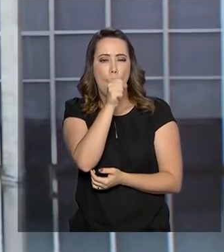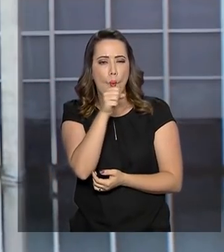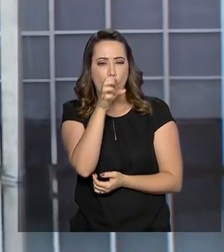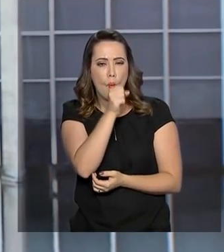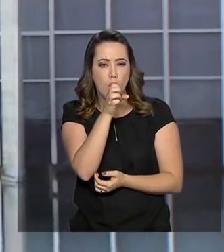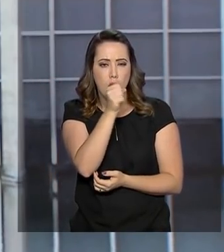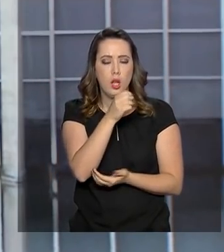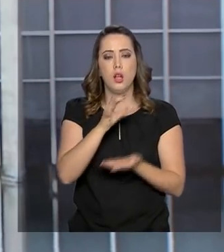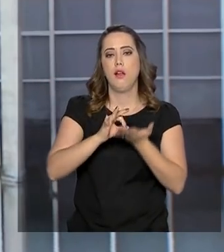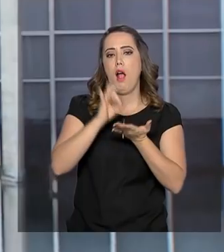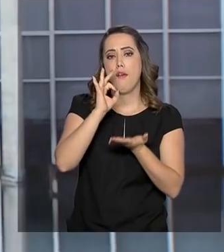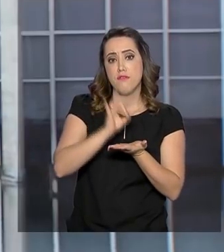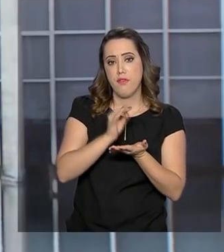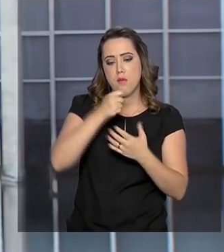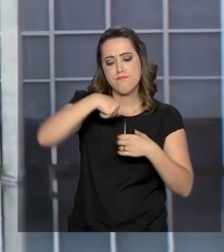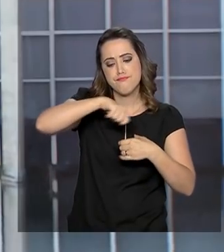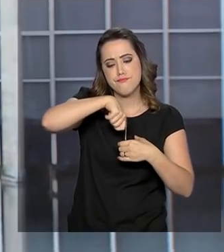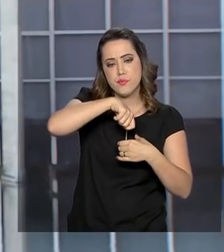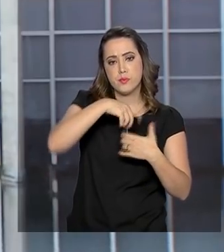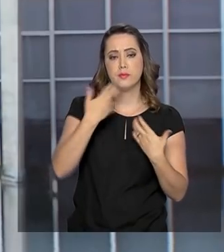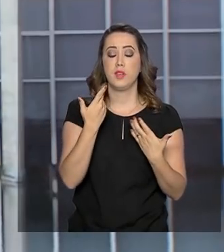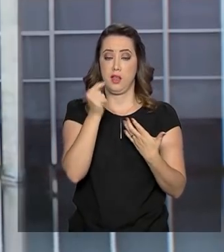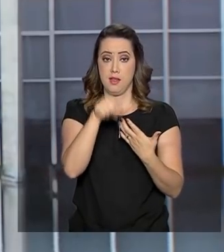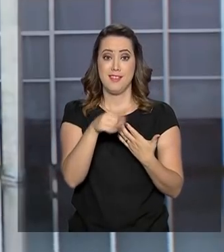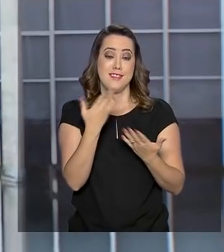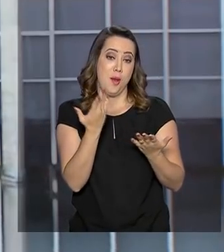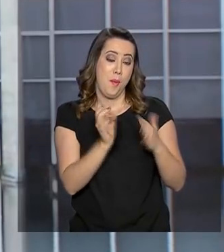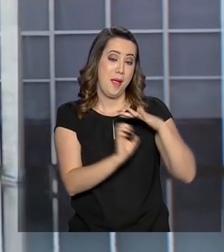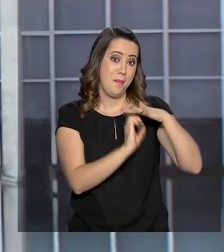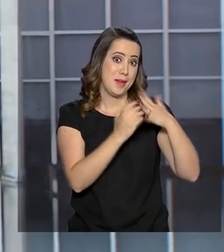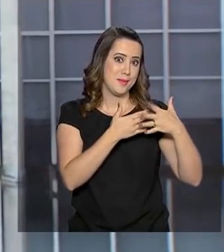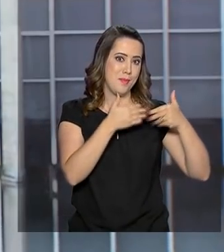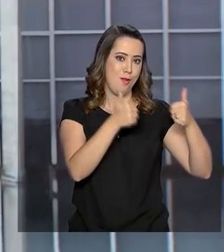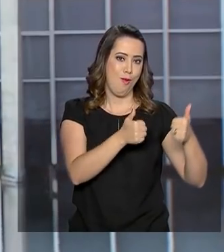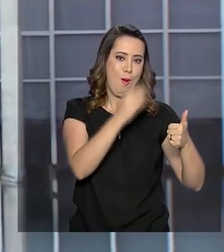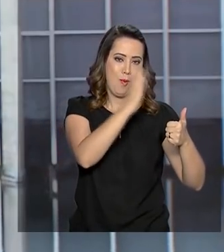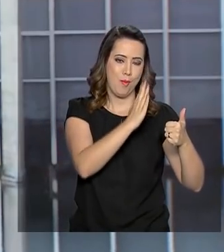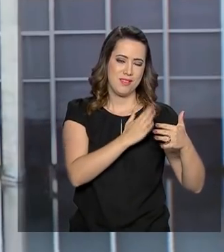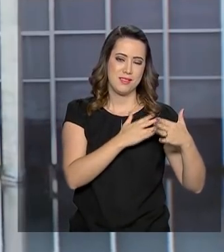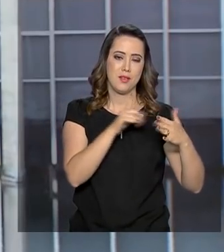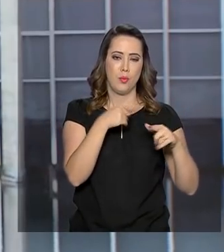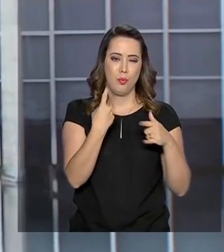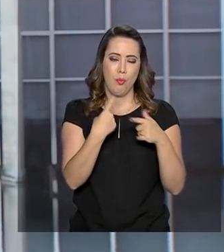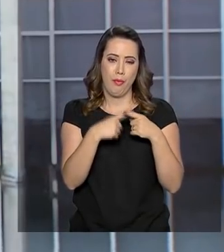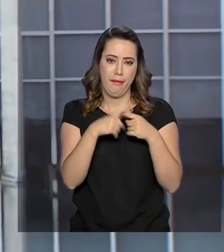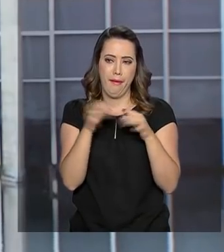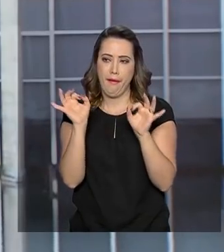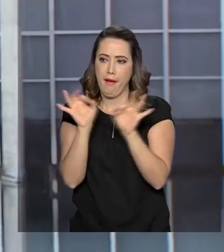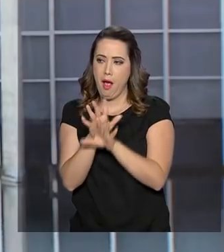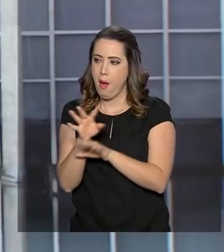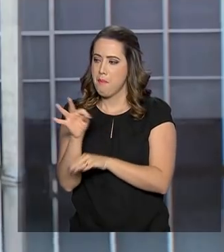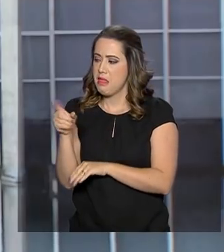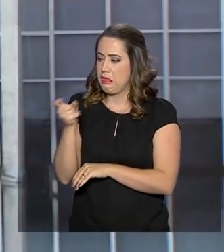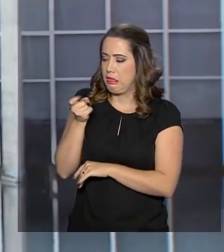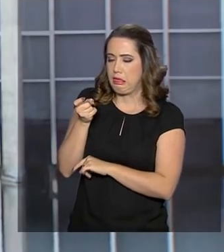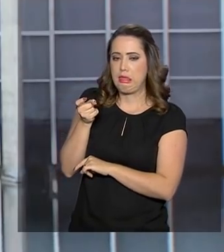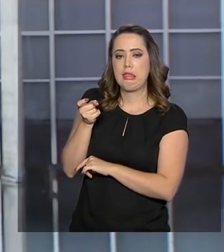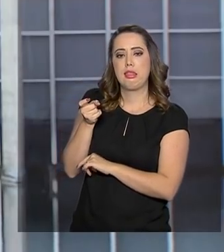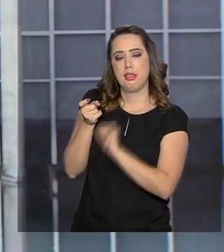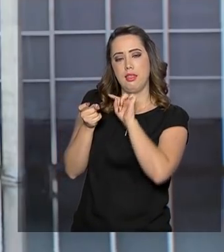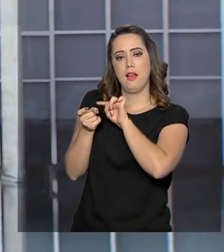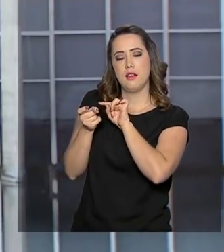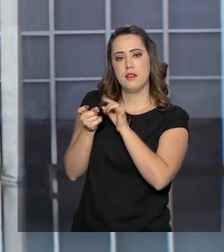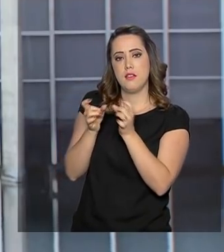as empresas brasileiras serão beneficiadas com a eliminação de tarifas na exportação de 100% da produção